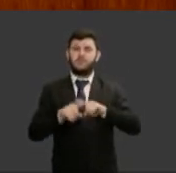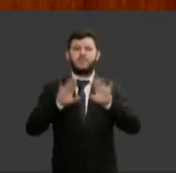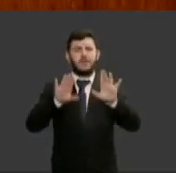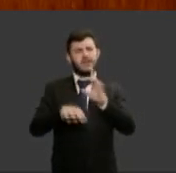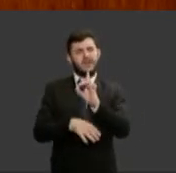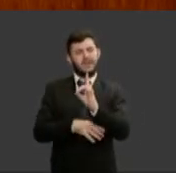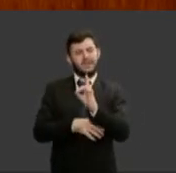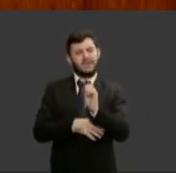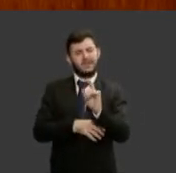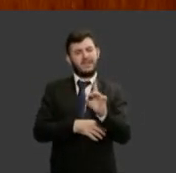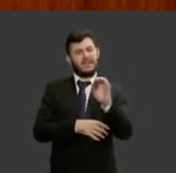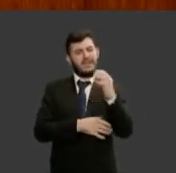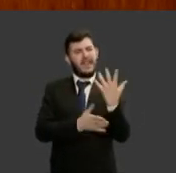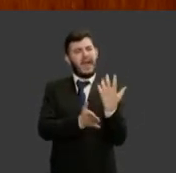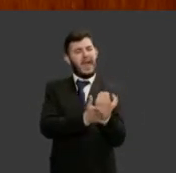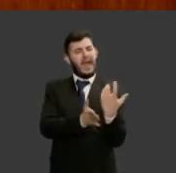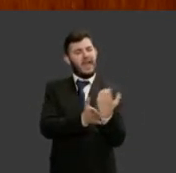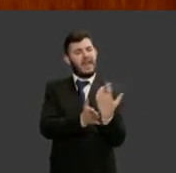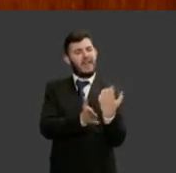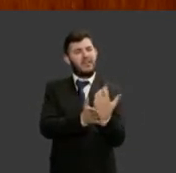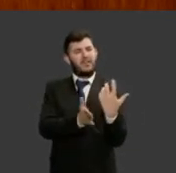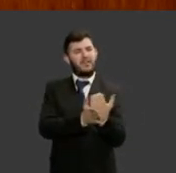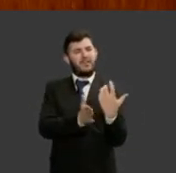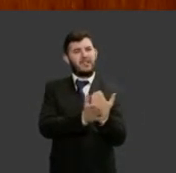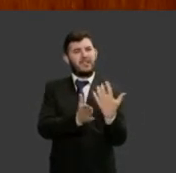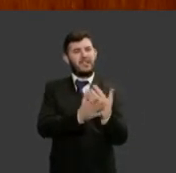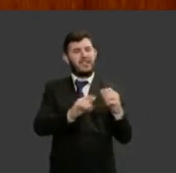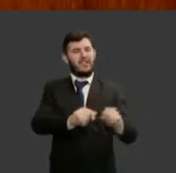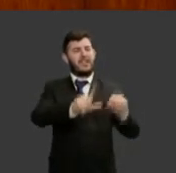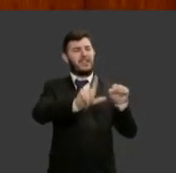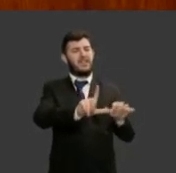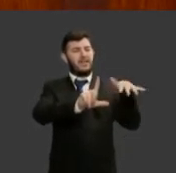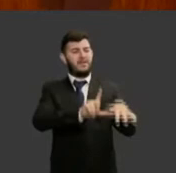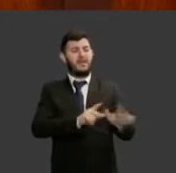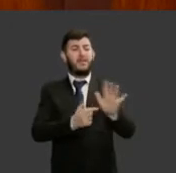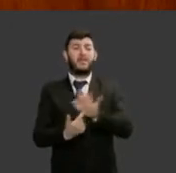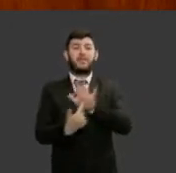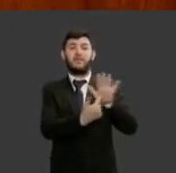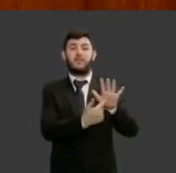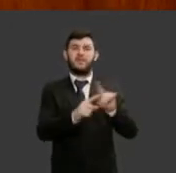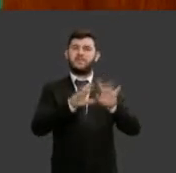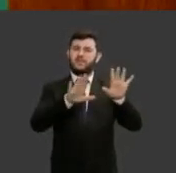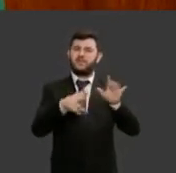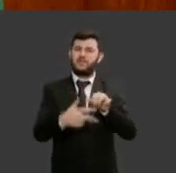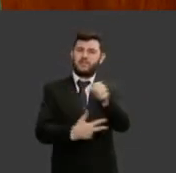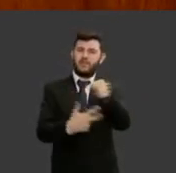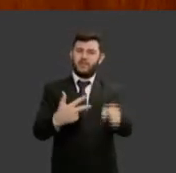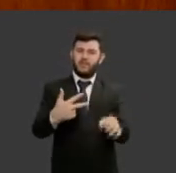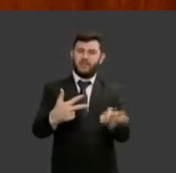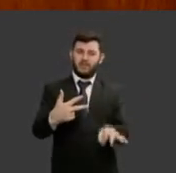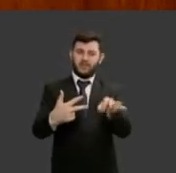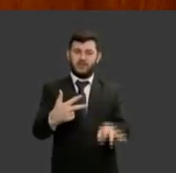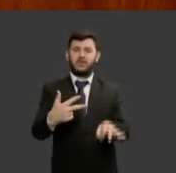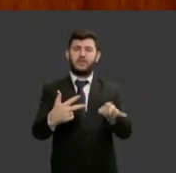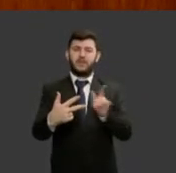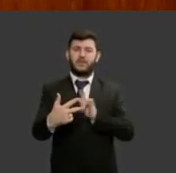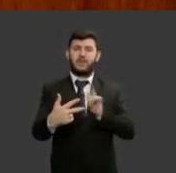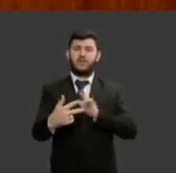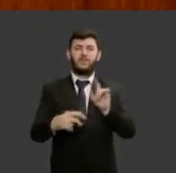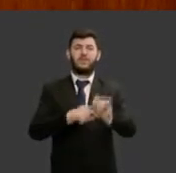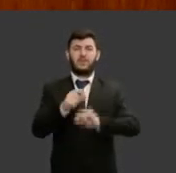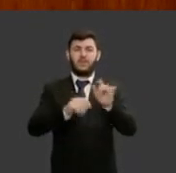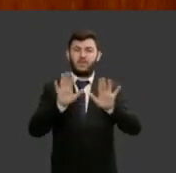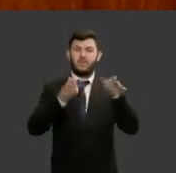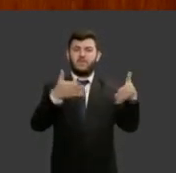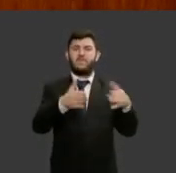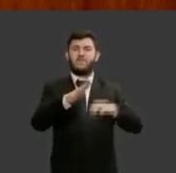divulgados pelos meios de comunicação o poder judiciário é o que diga isso que trabalham em turmas criminais quando